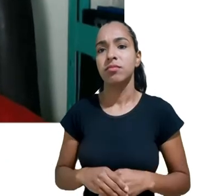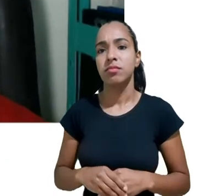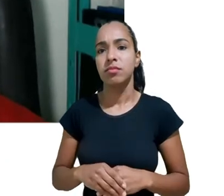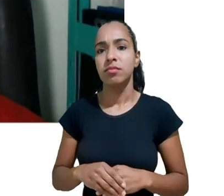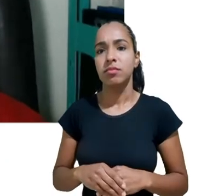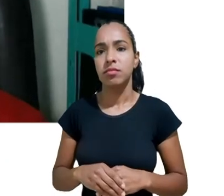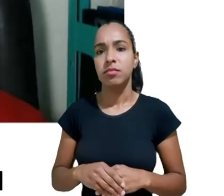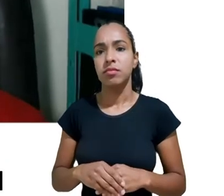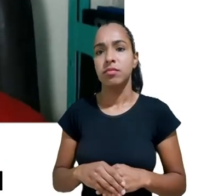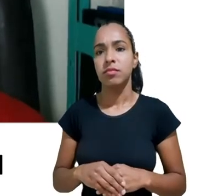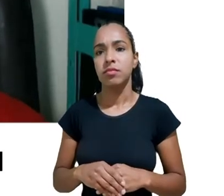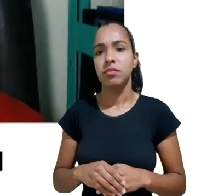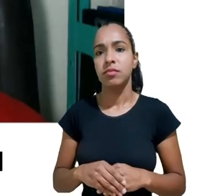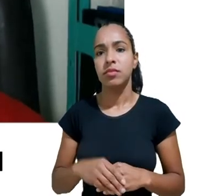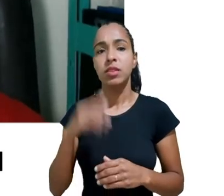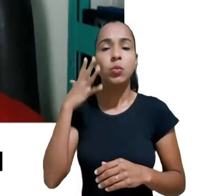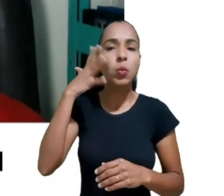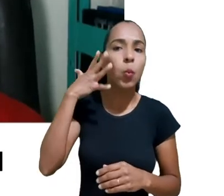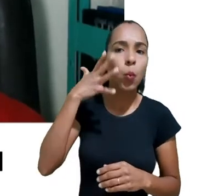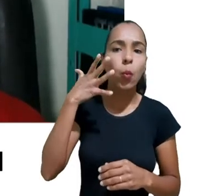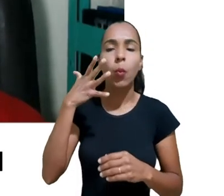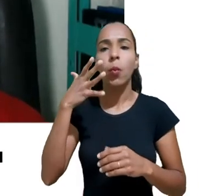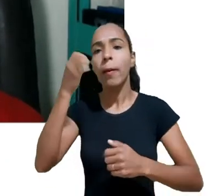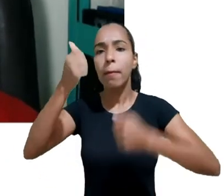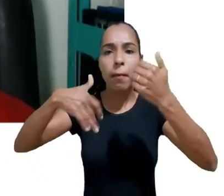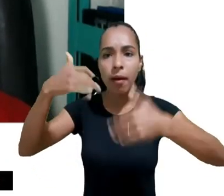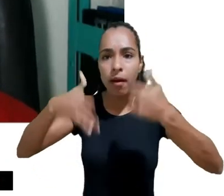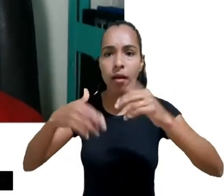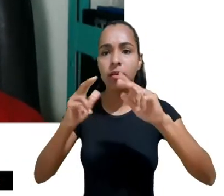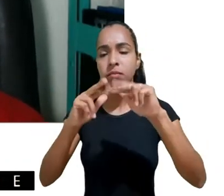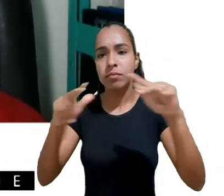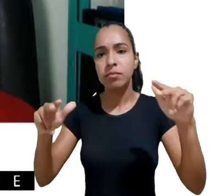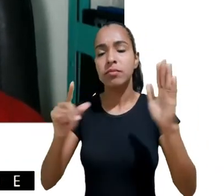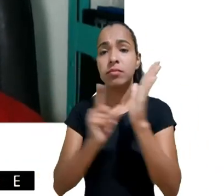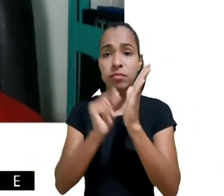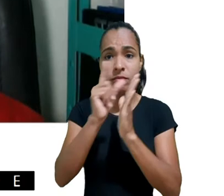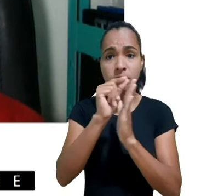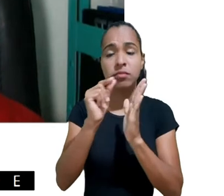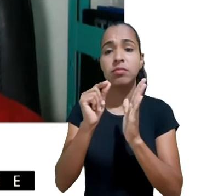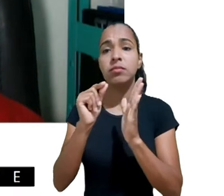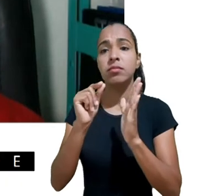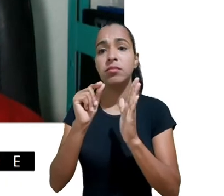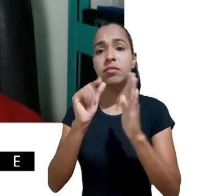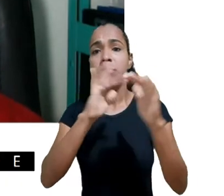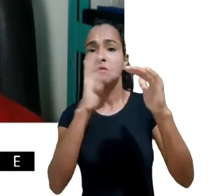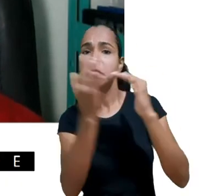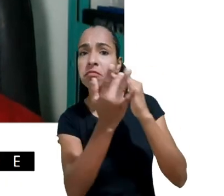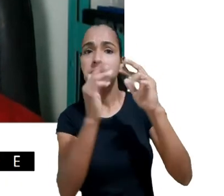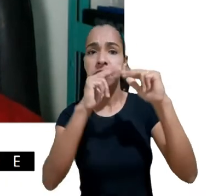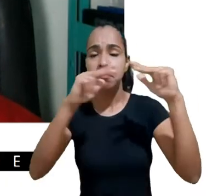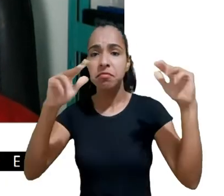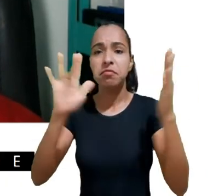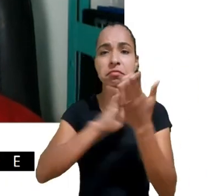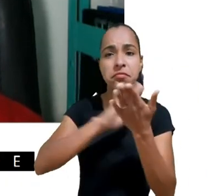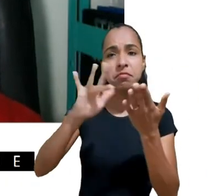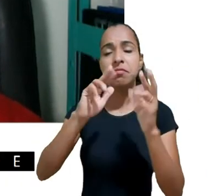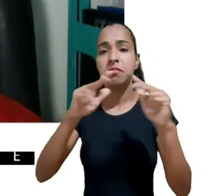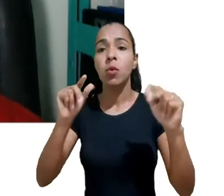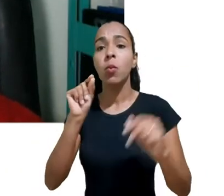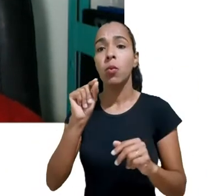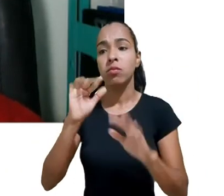ódio etc no ecossistema digital fica importante então que a família busque conhecer o mundo digital